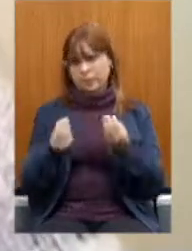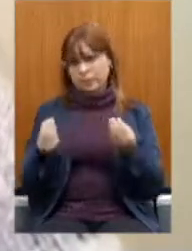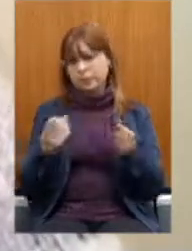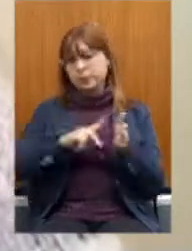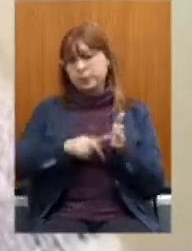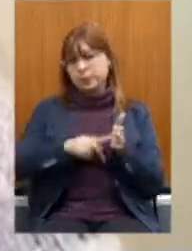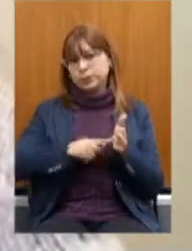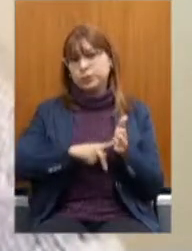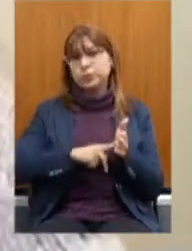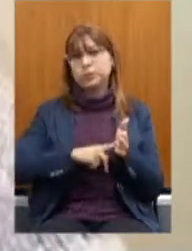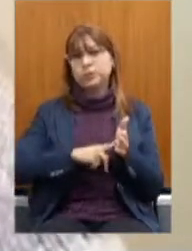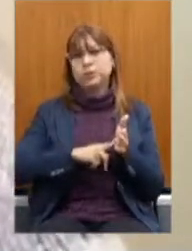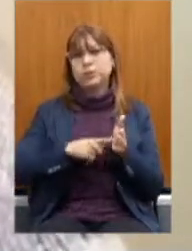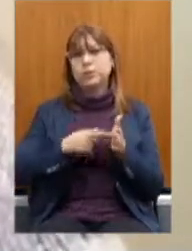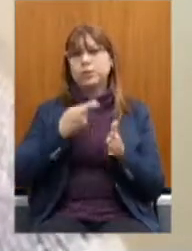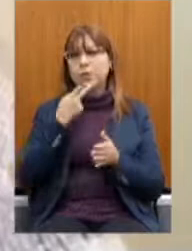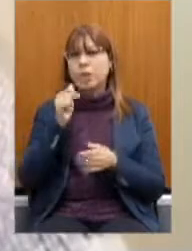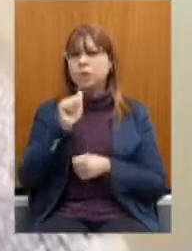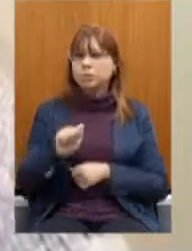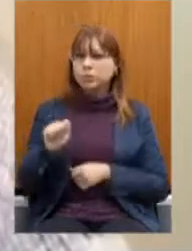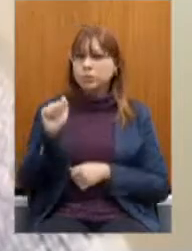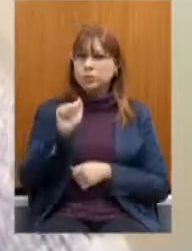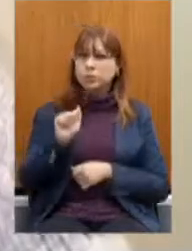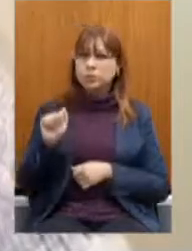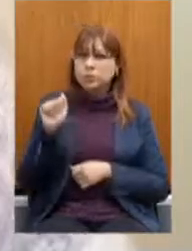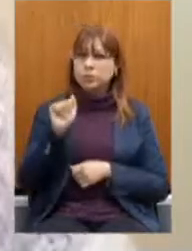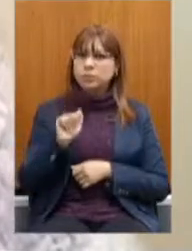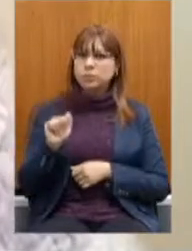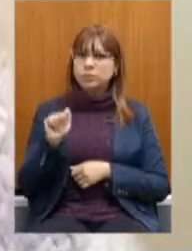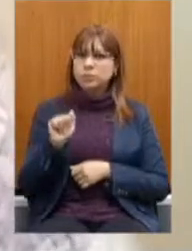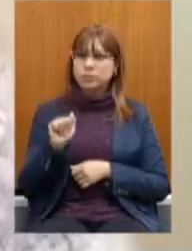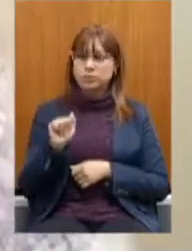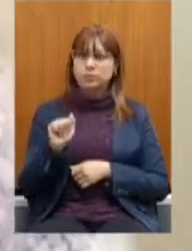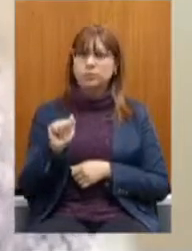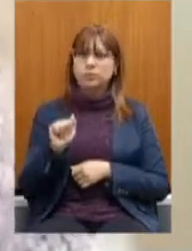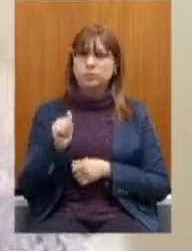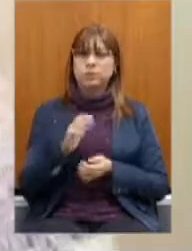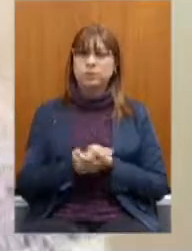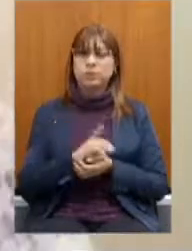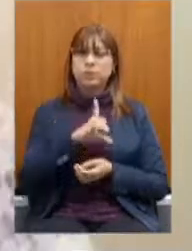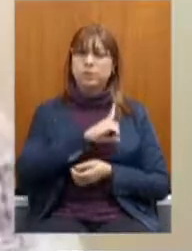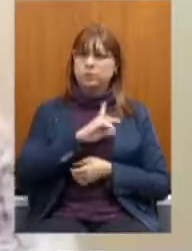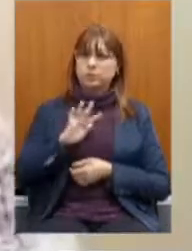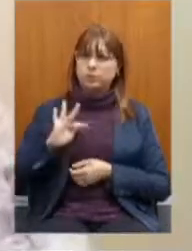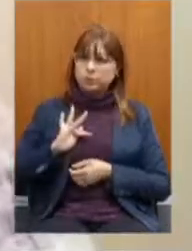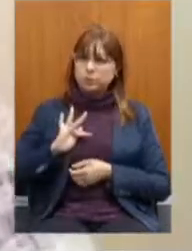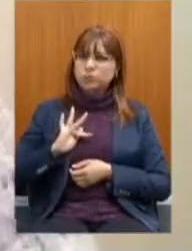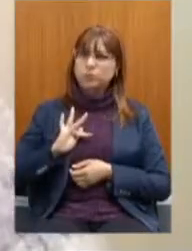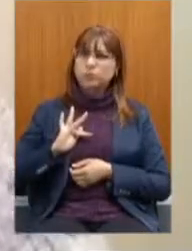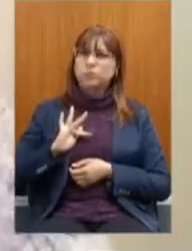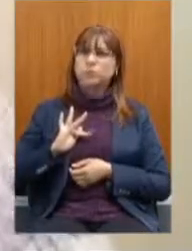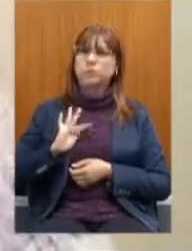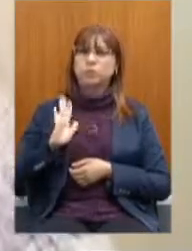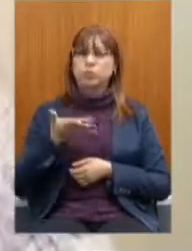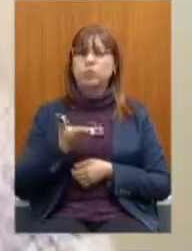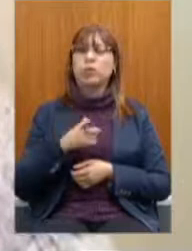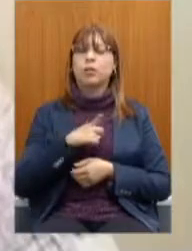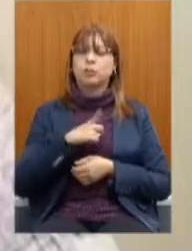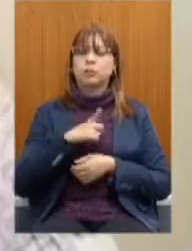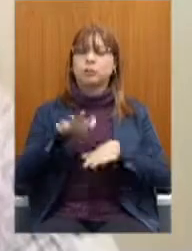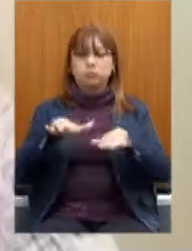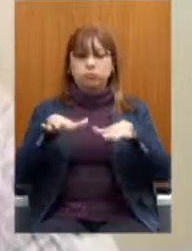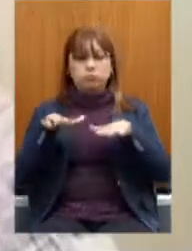primeiro que falou da Associação dos Defensores Públicos participa, nós já tivemos algumas audiências e